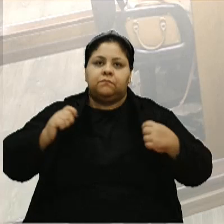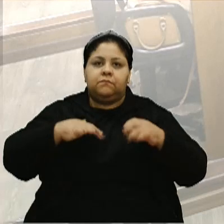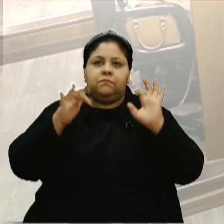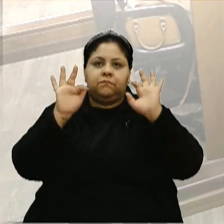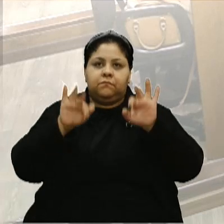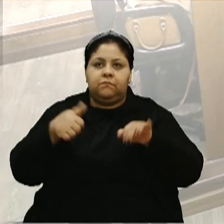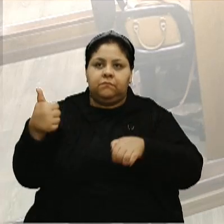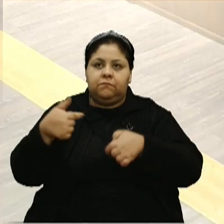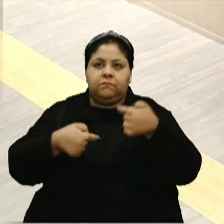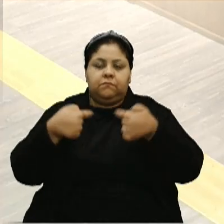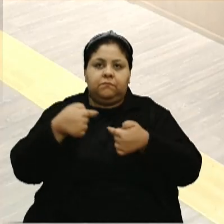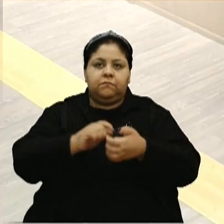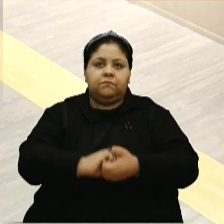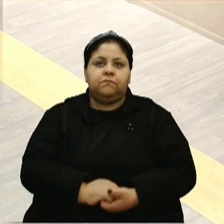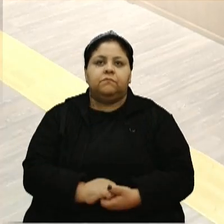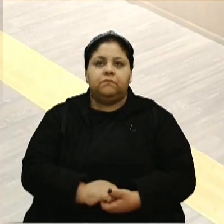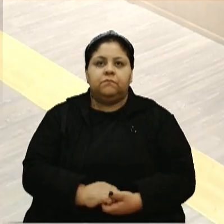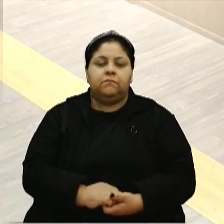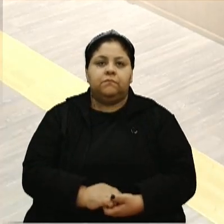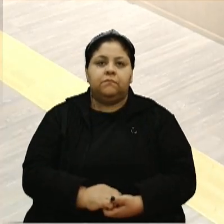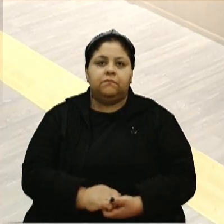encerrada a primeira discussão.